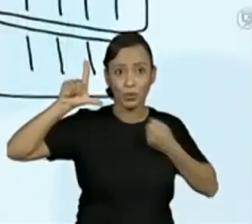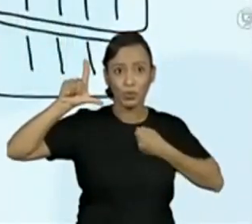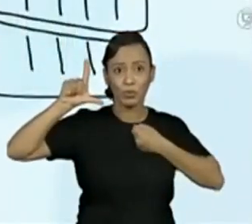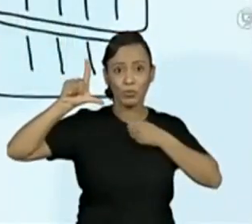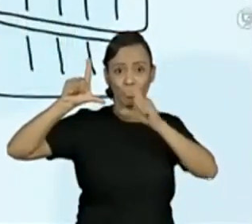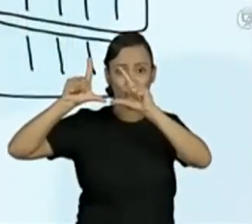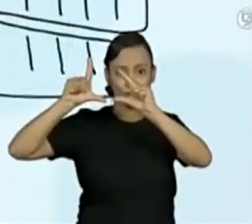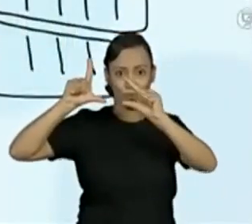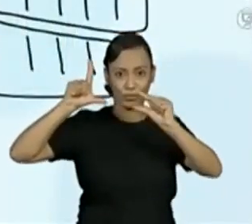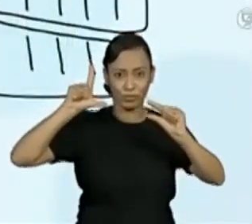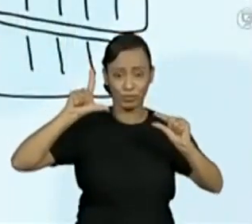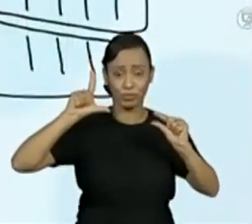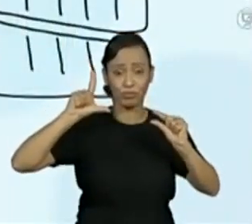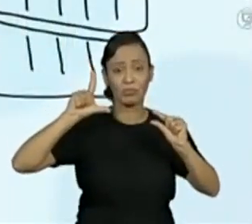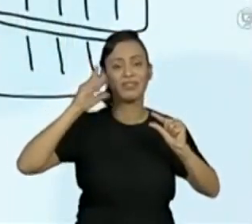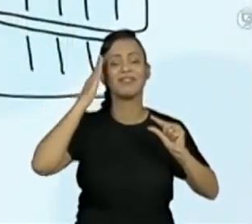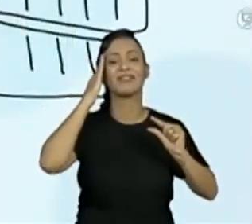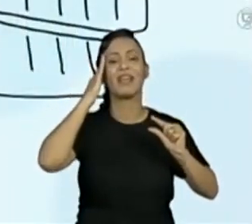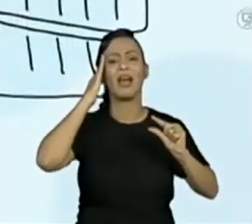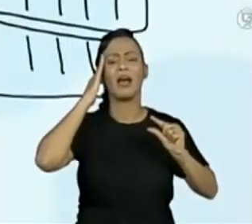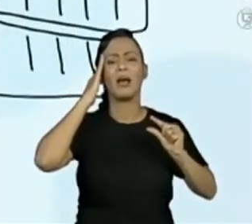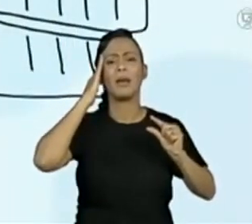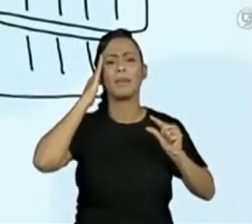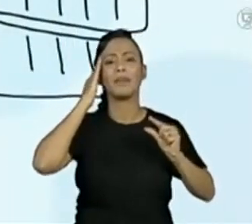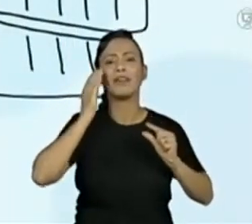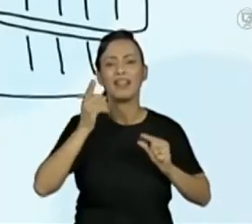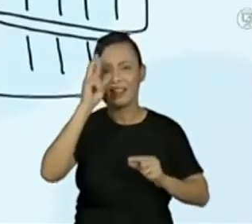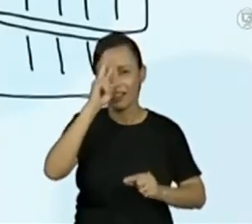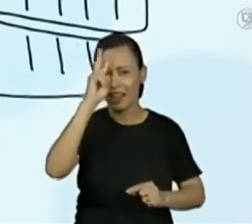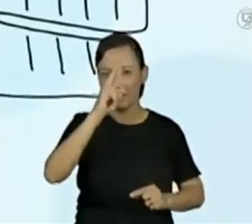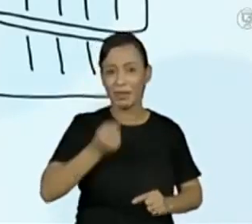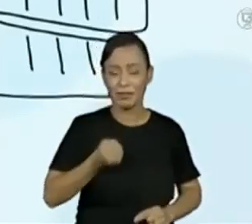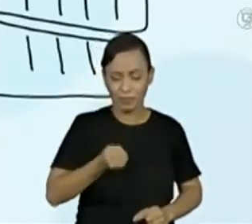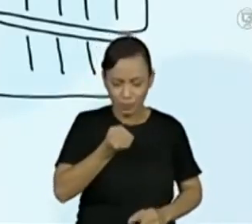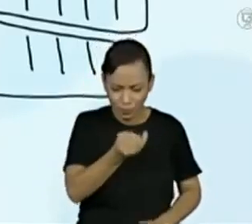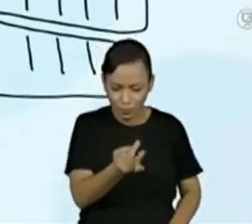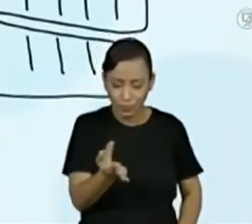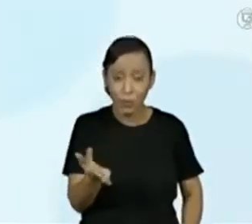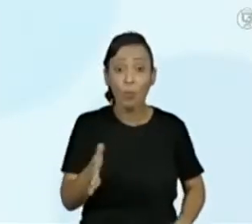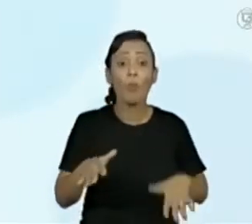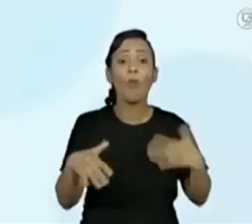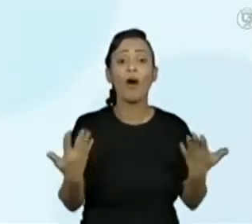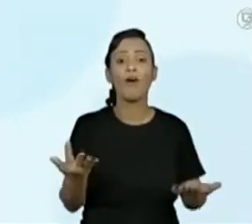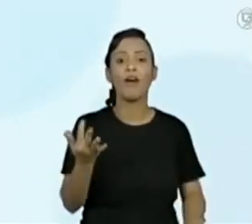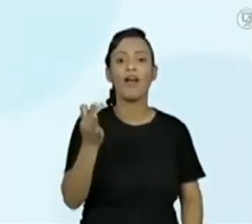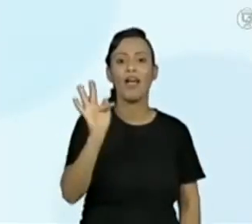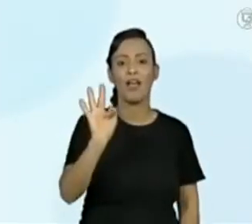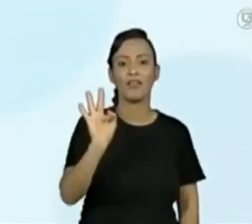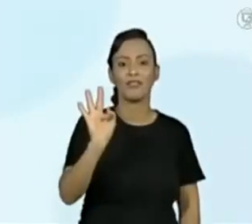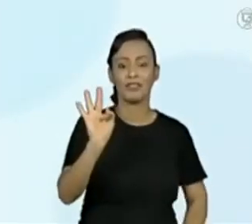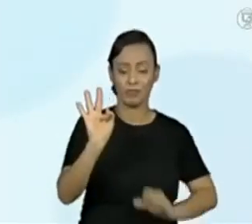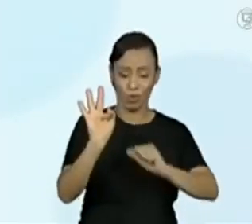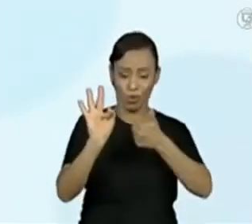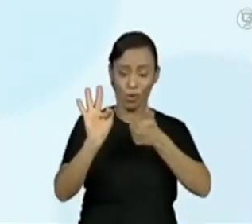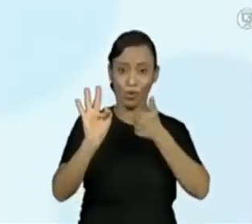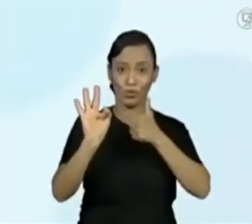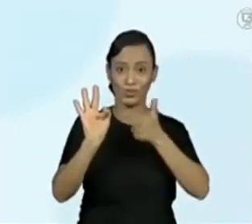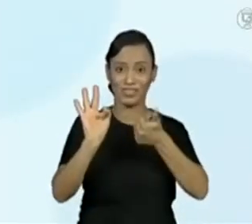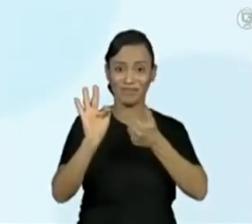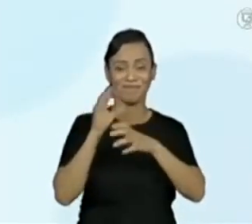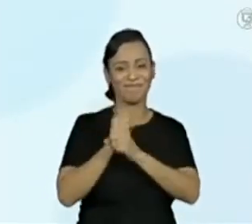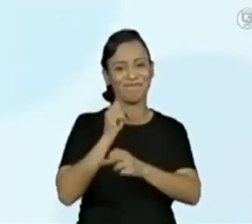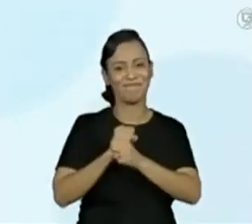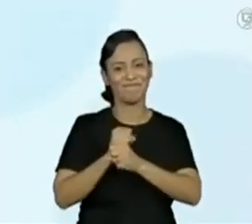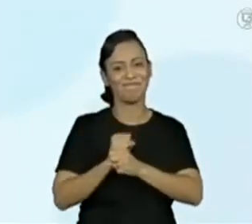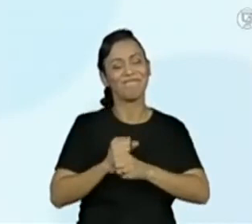é? Então, ela fez em que jogada mesmo? Na F? Isso, na F, onze pontos. E só vai saber isso,